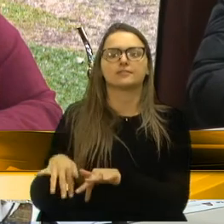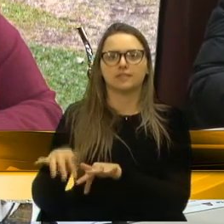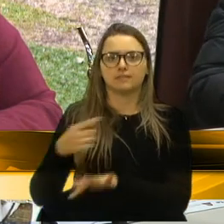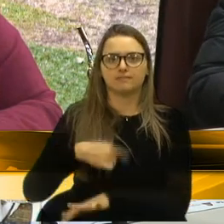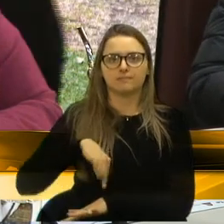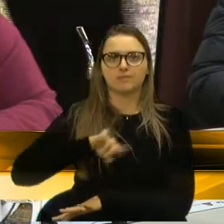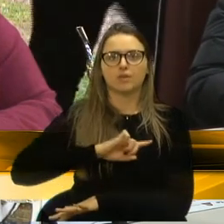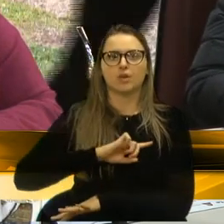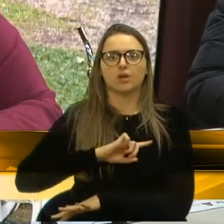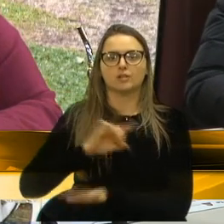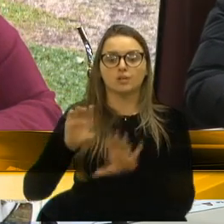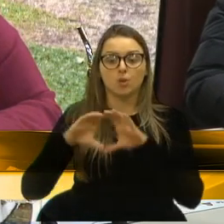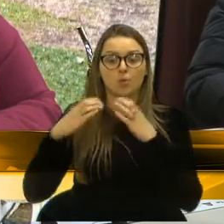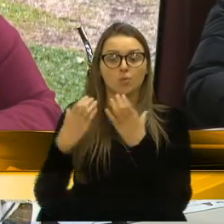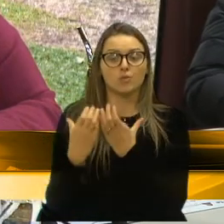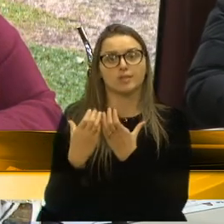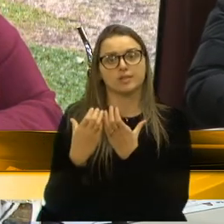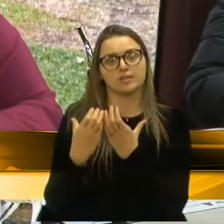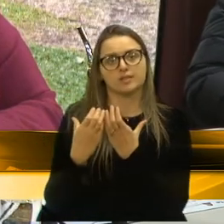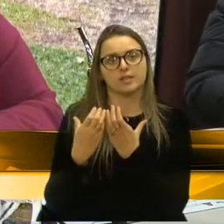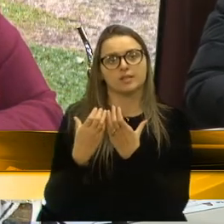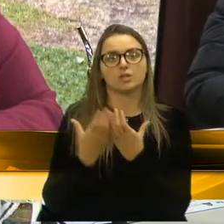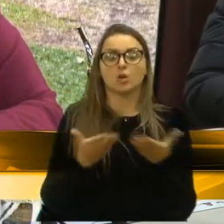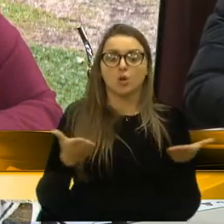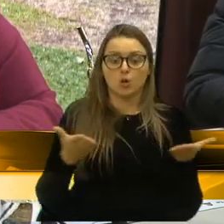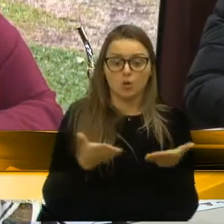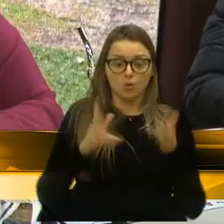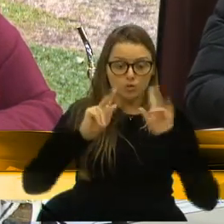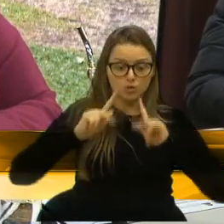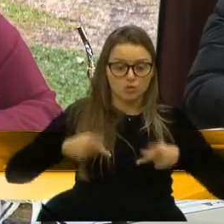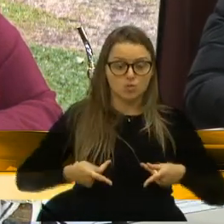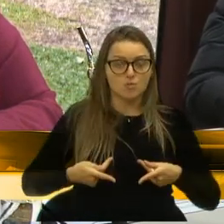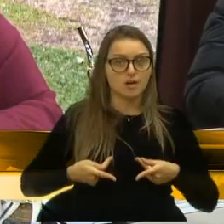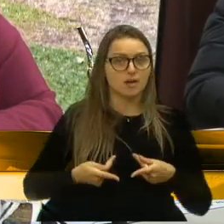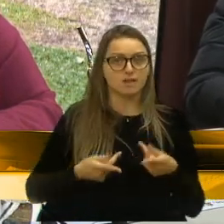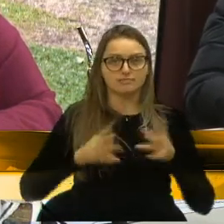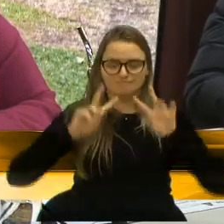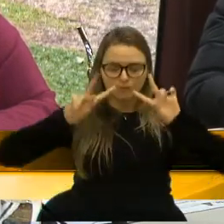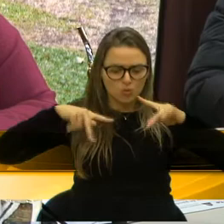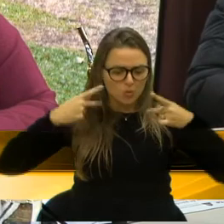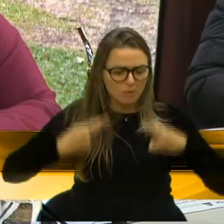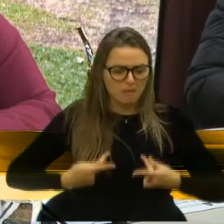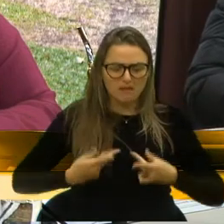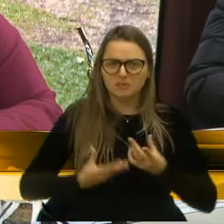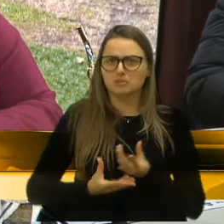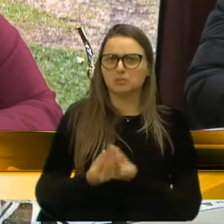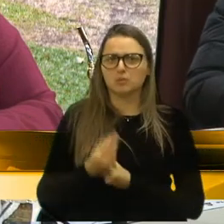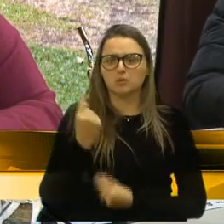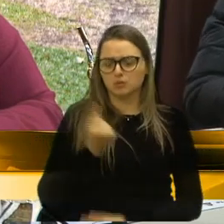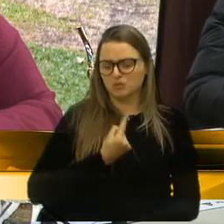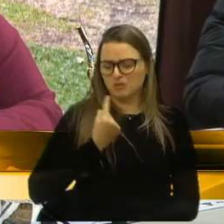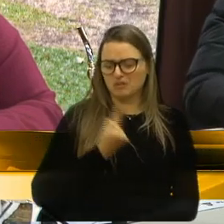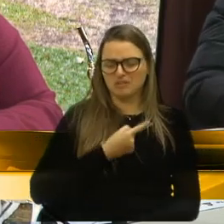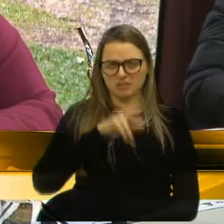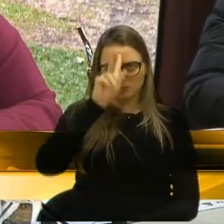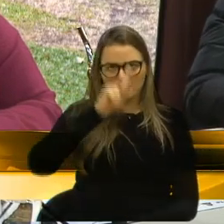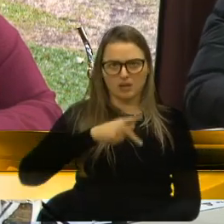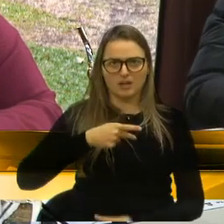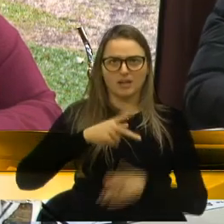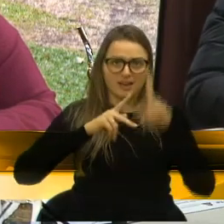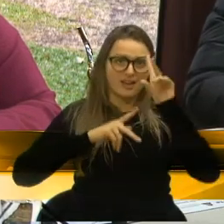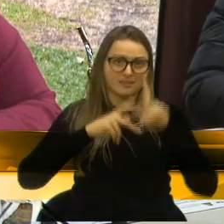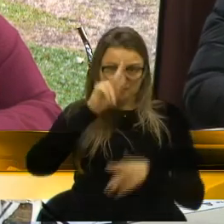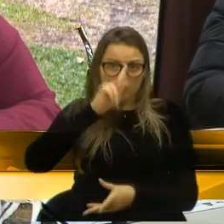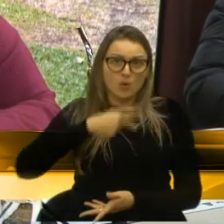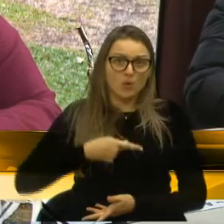vivemos em comunidade. Hoje, o ser humano está muito individualista, então, cada um pensa só, a maioria, nos